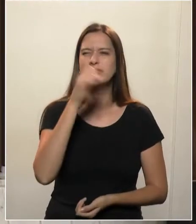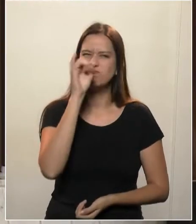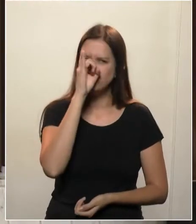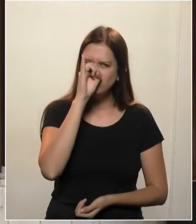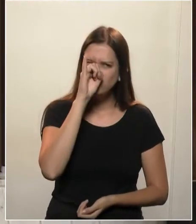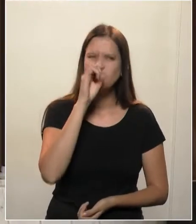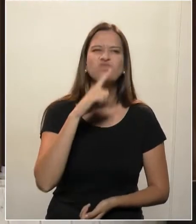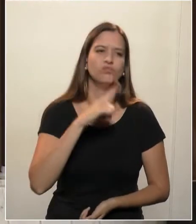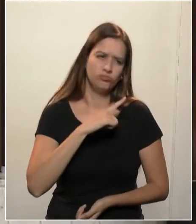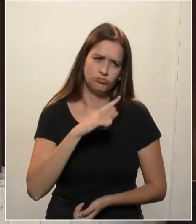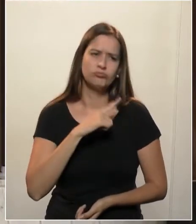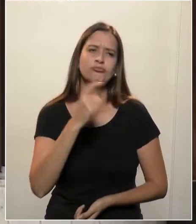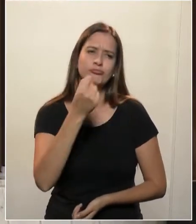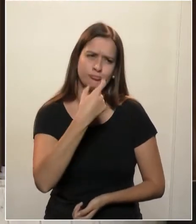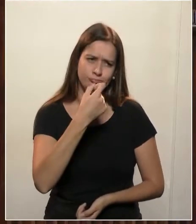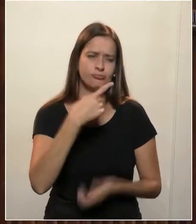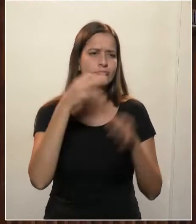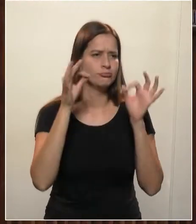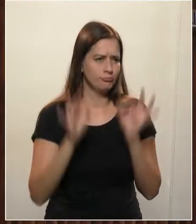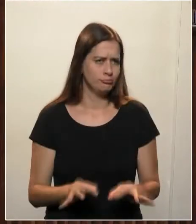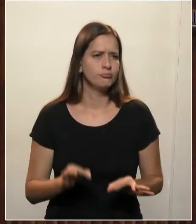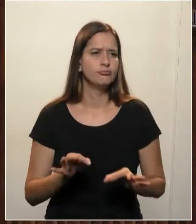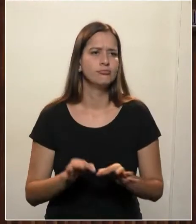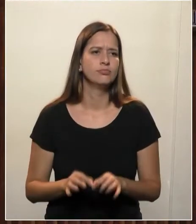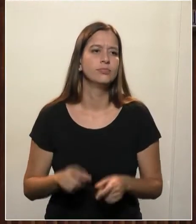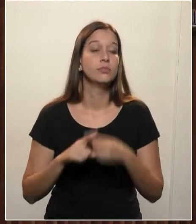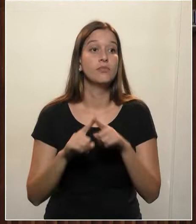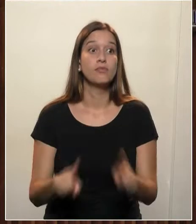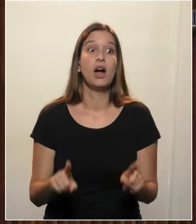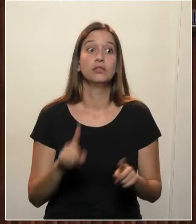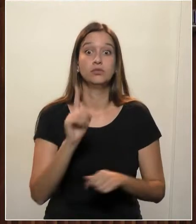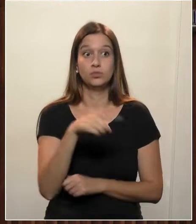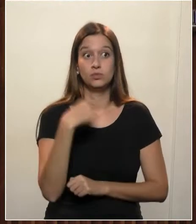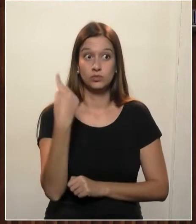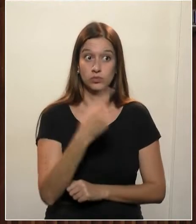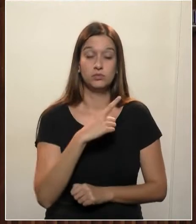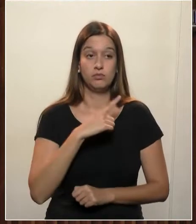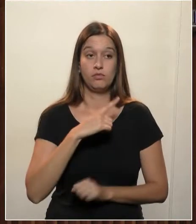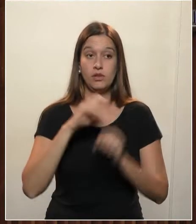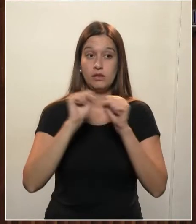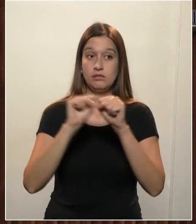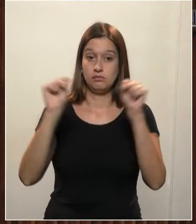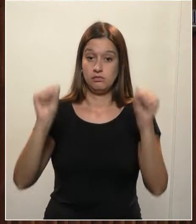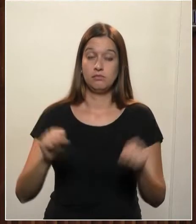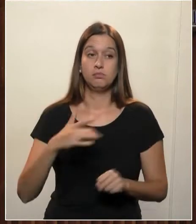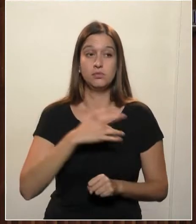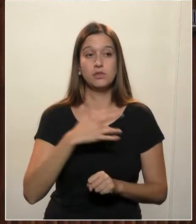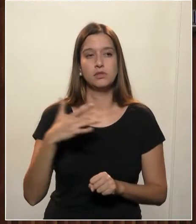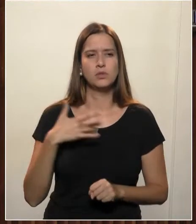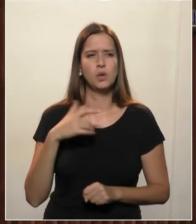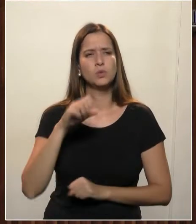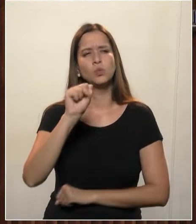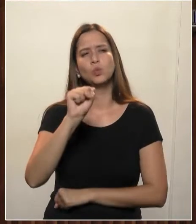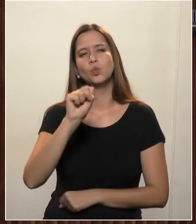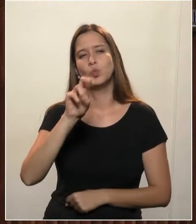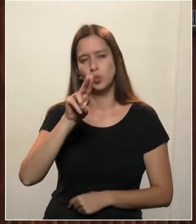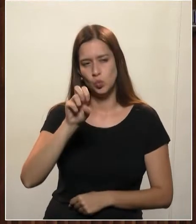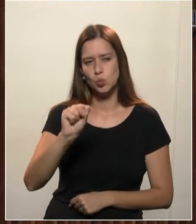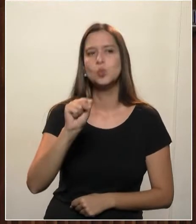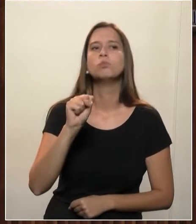Nós temos um sistema de saúde importante, que é o SUS. Eu sempre elogiei o SUS.